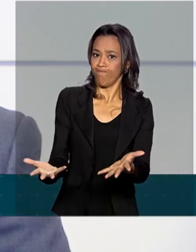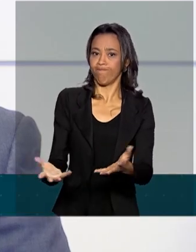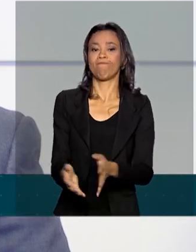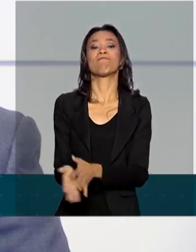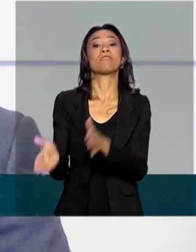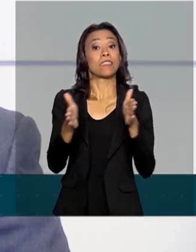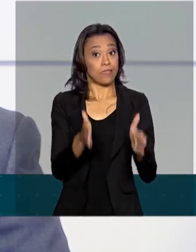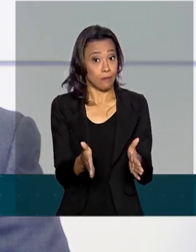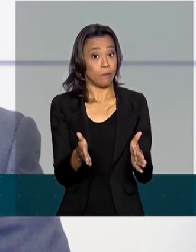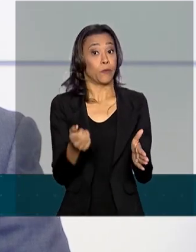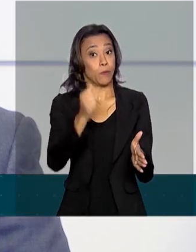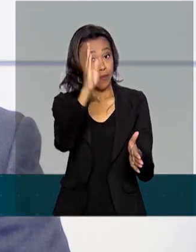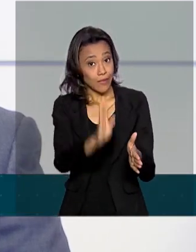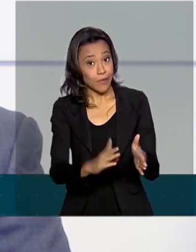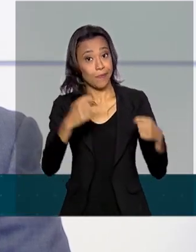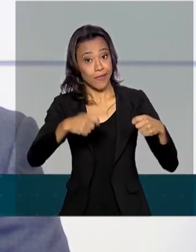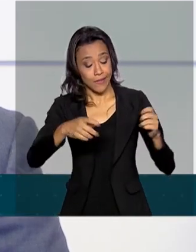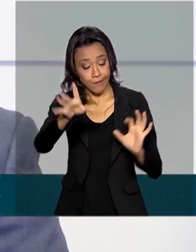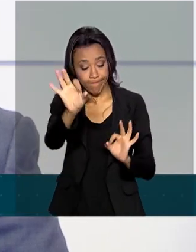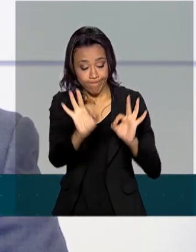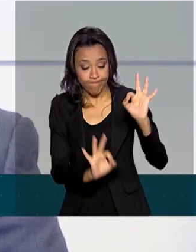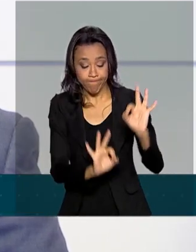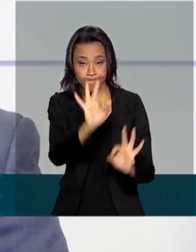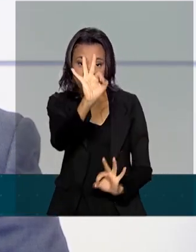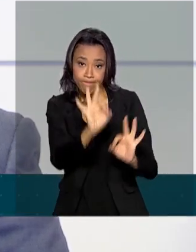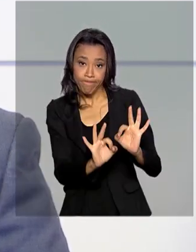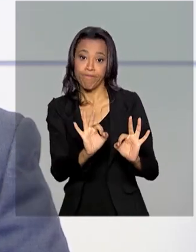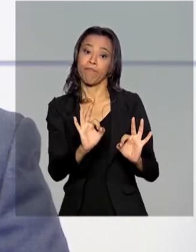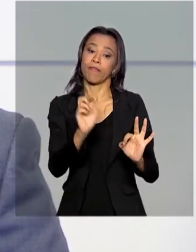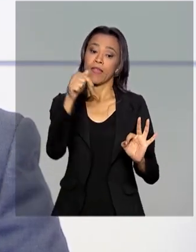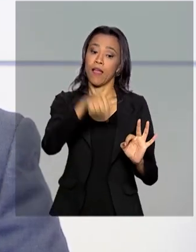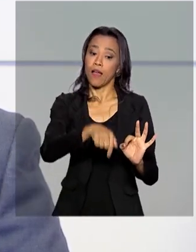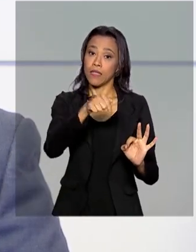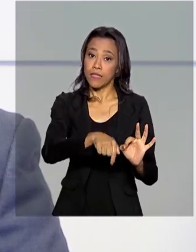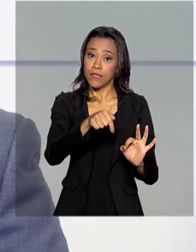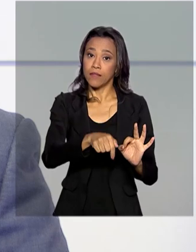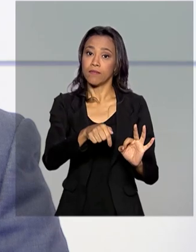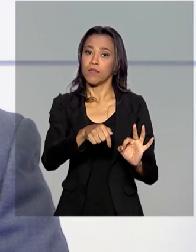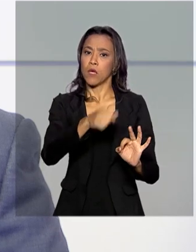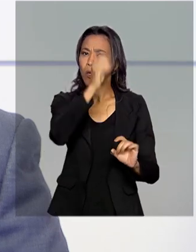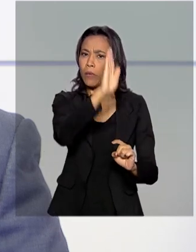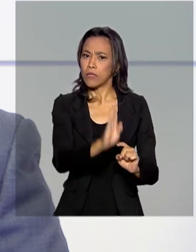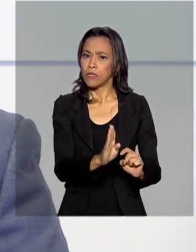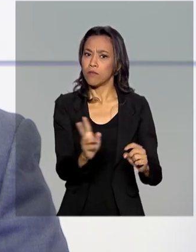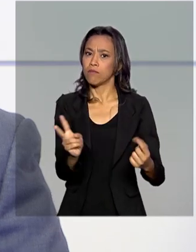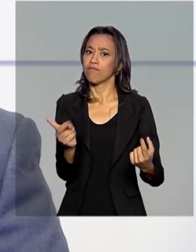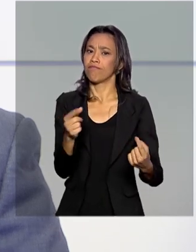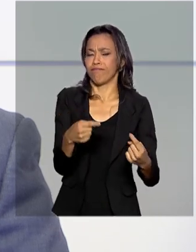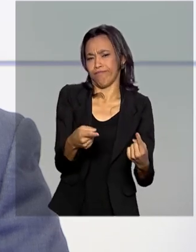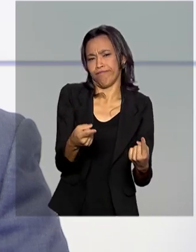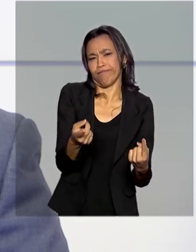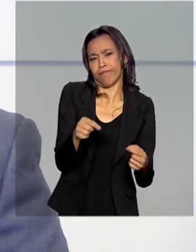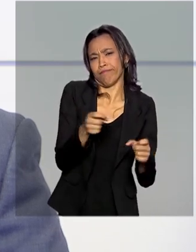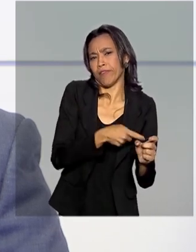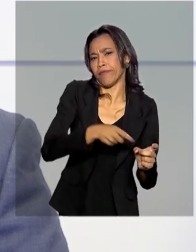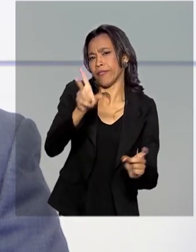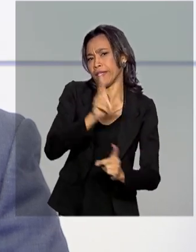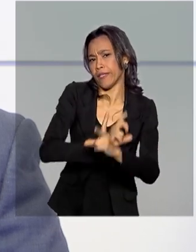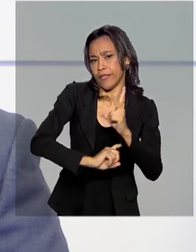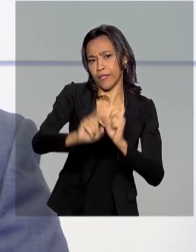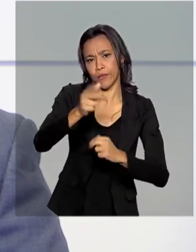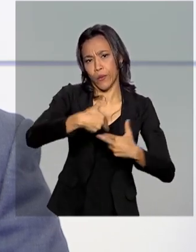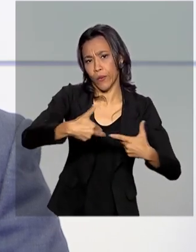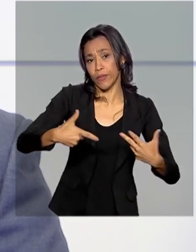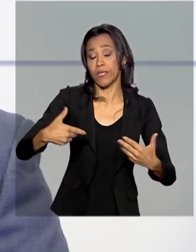um processo em que, do lado de cá, o país se torne menos protecionista, mas que do lado de lá,